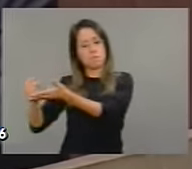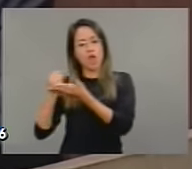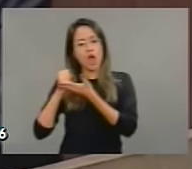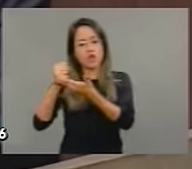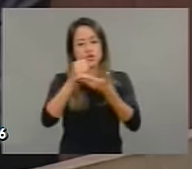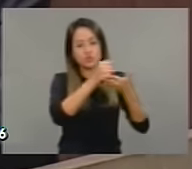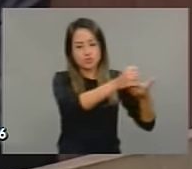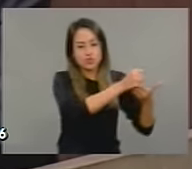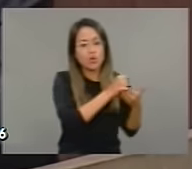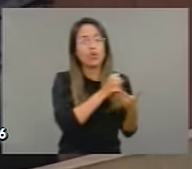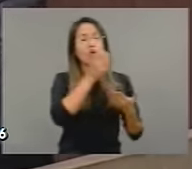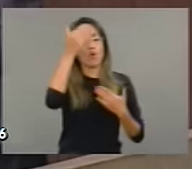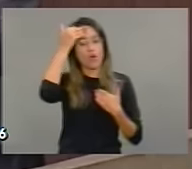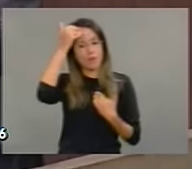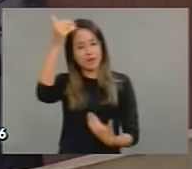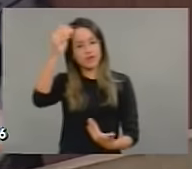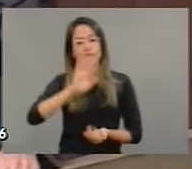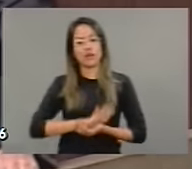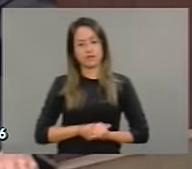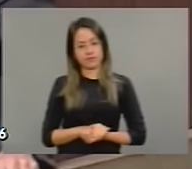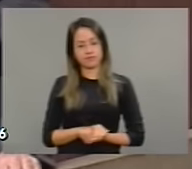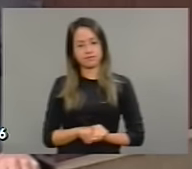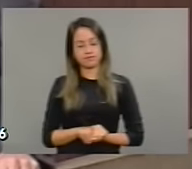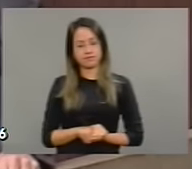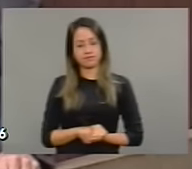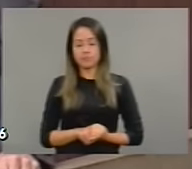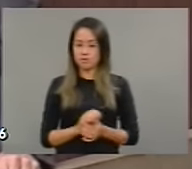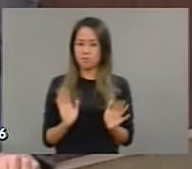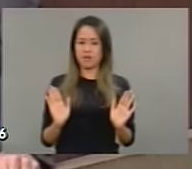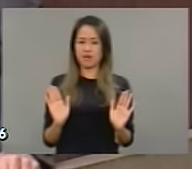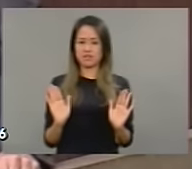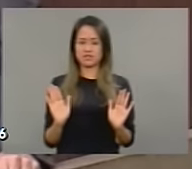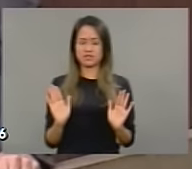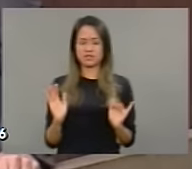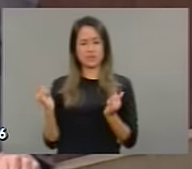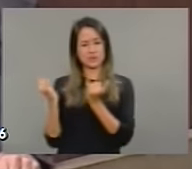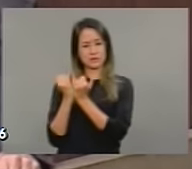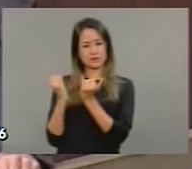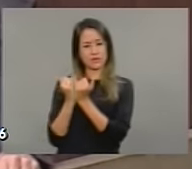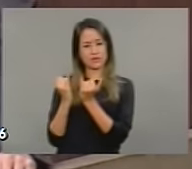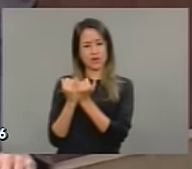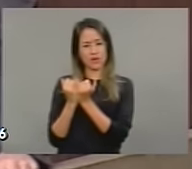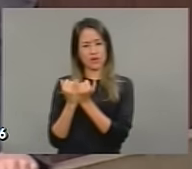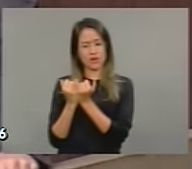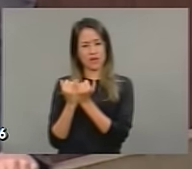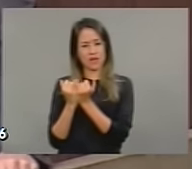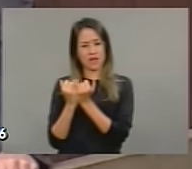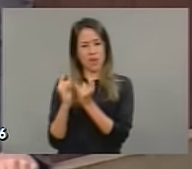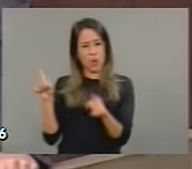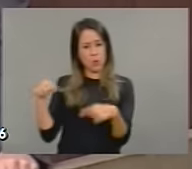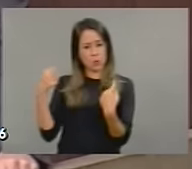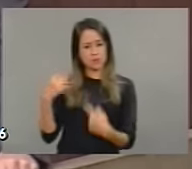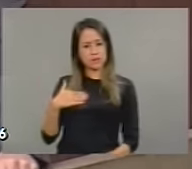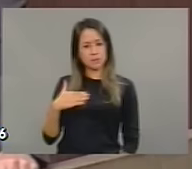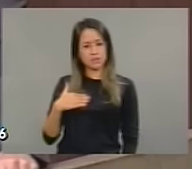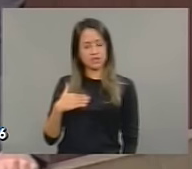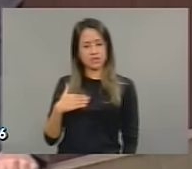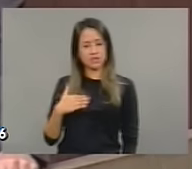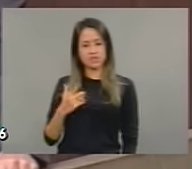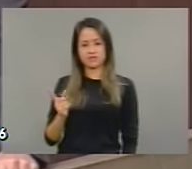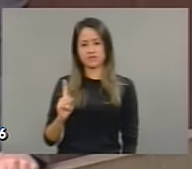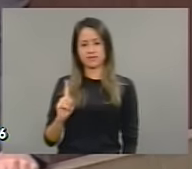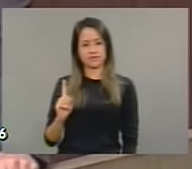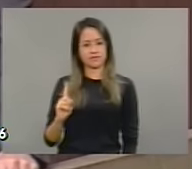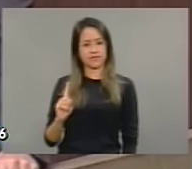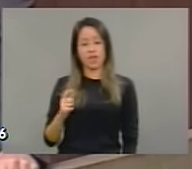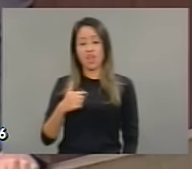parlamentares. Quero dizer que essa infâmia, sacada contra mim, não é só contra mim, mas é contra a luta democrática e a luta